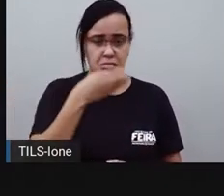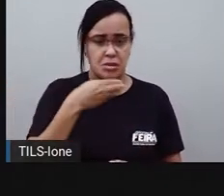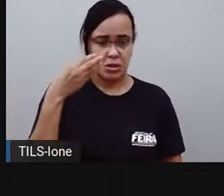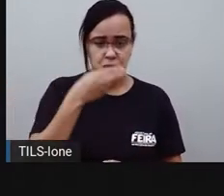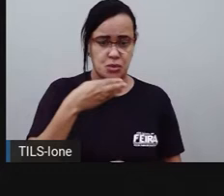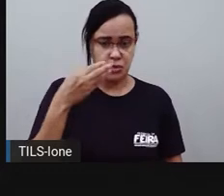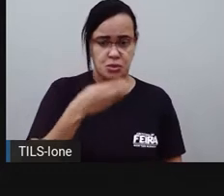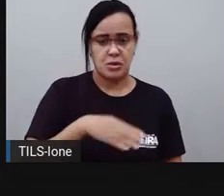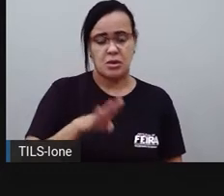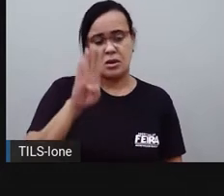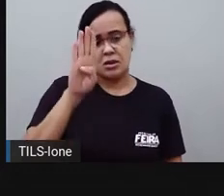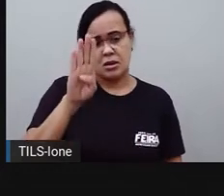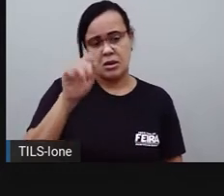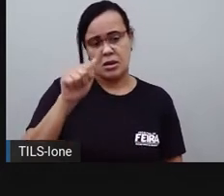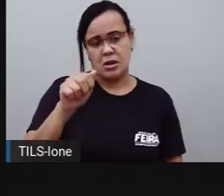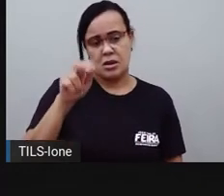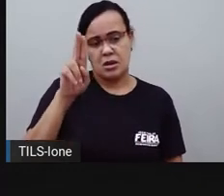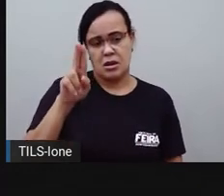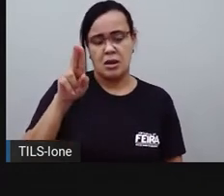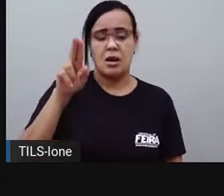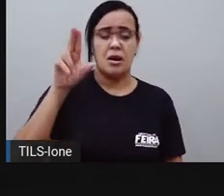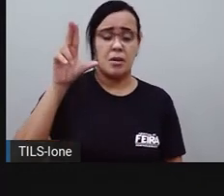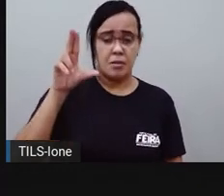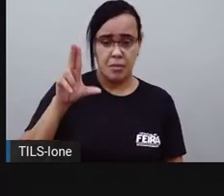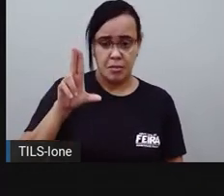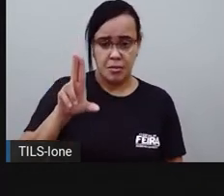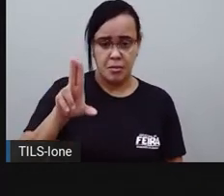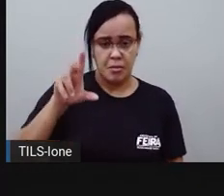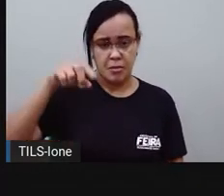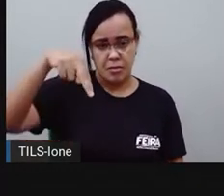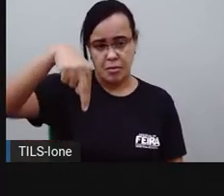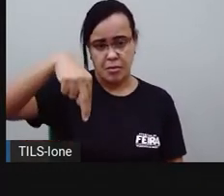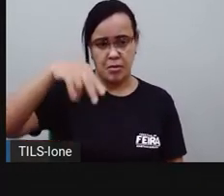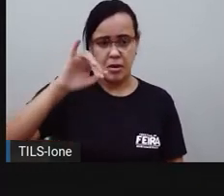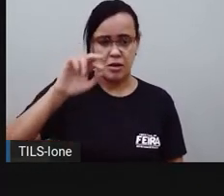são as confeiteiras. Pode ser a essência de baunilha, né?